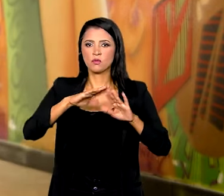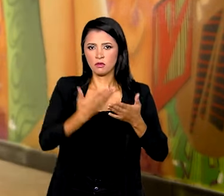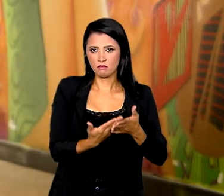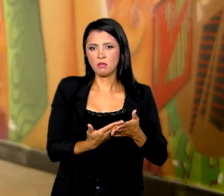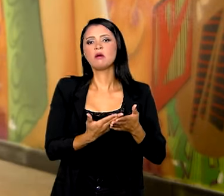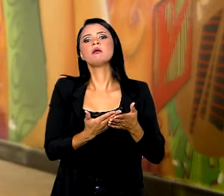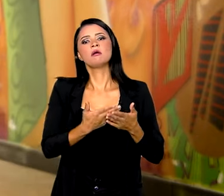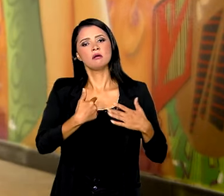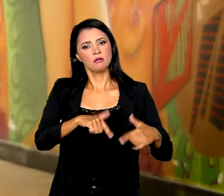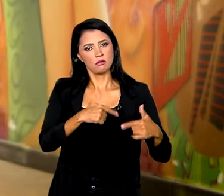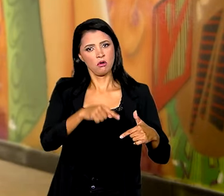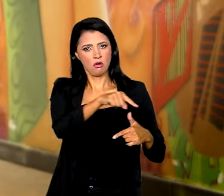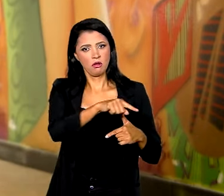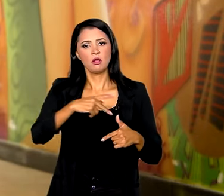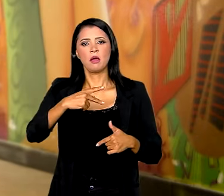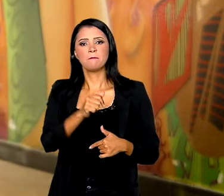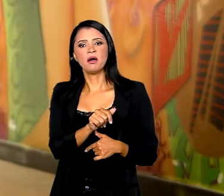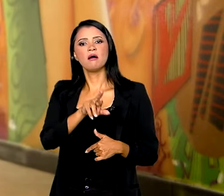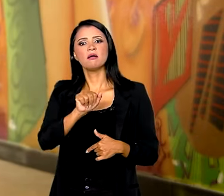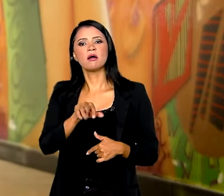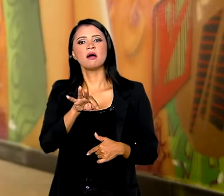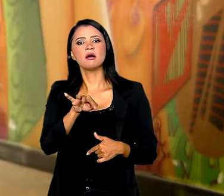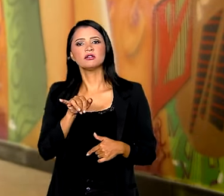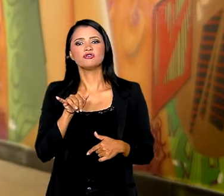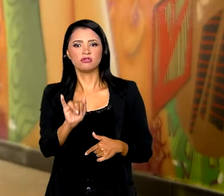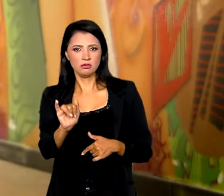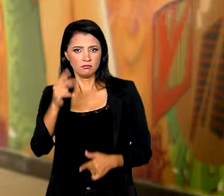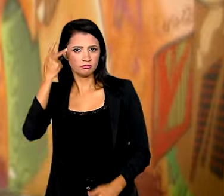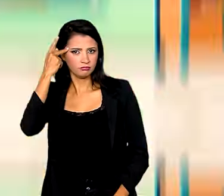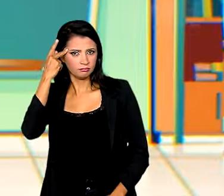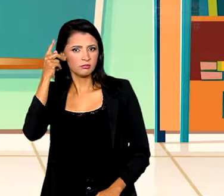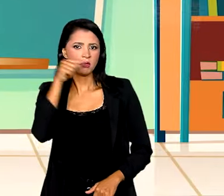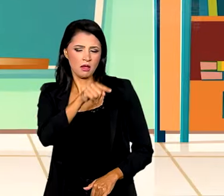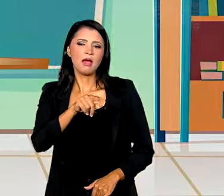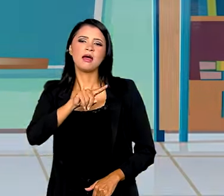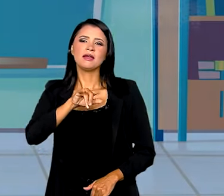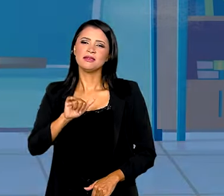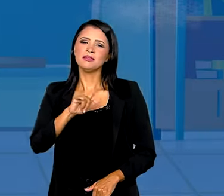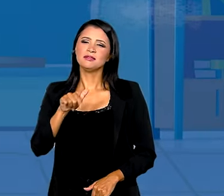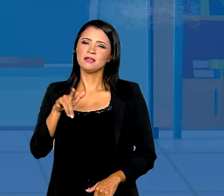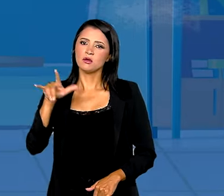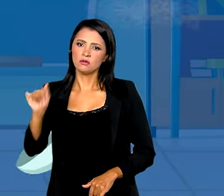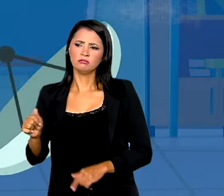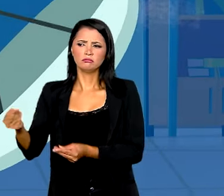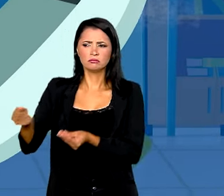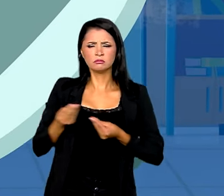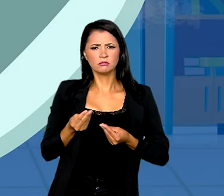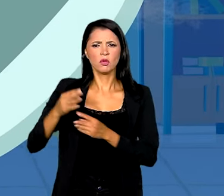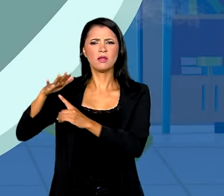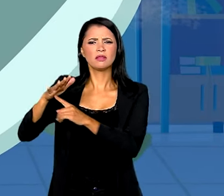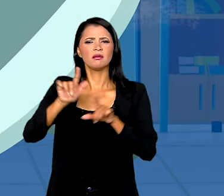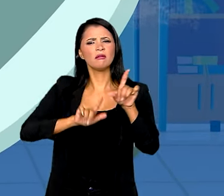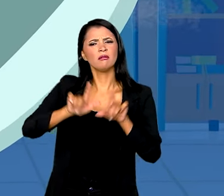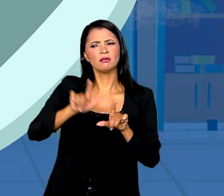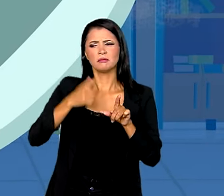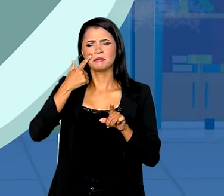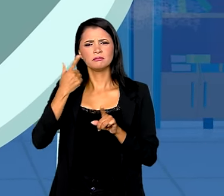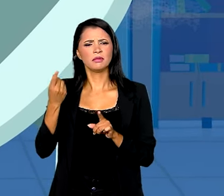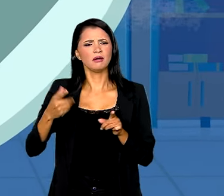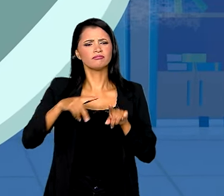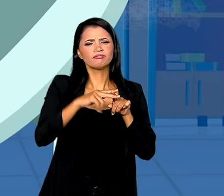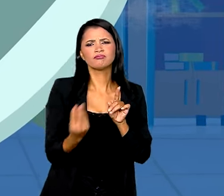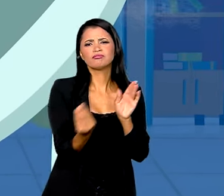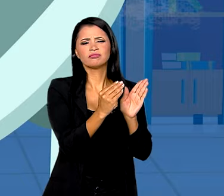escola em Paratiba e Paulista, escola Geodamorim, onde recebemos danas parabólicas para